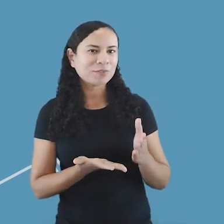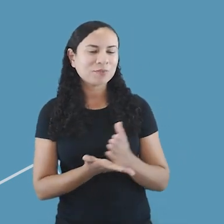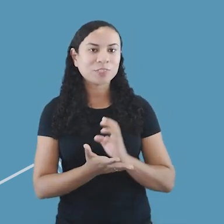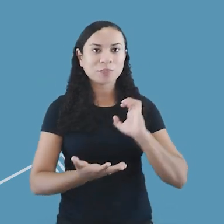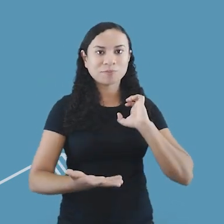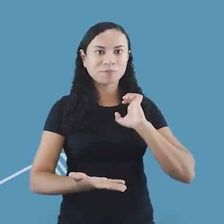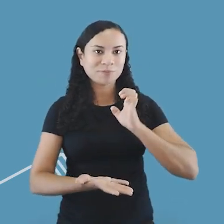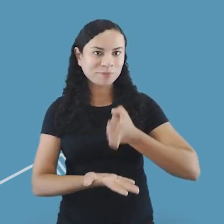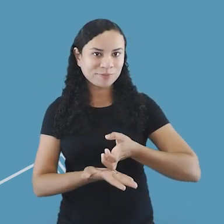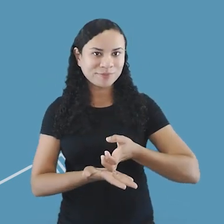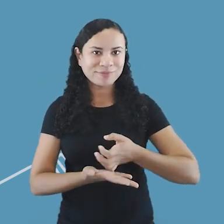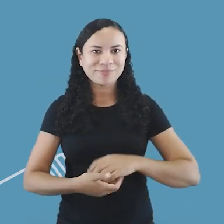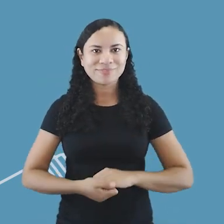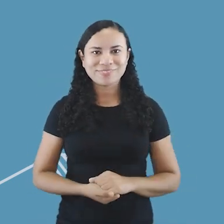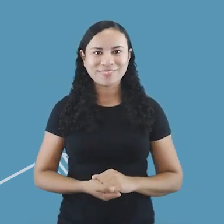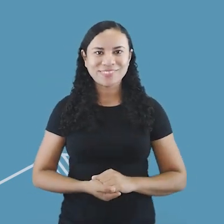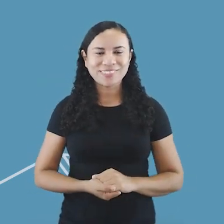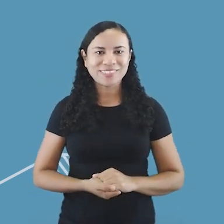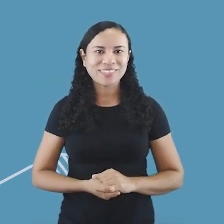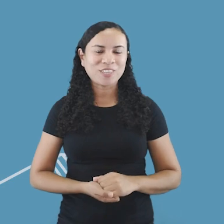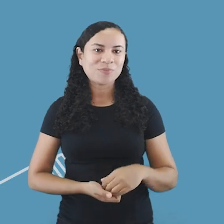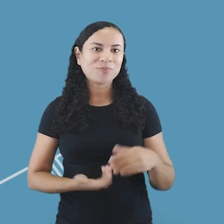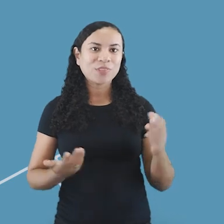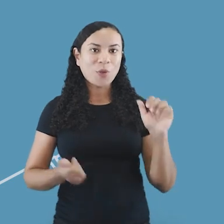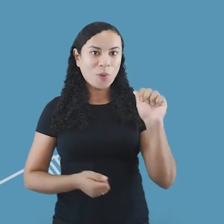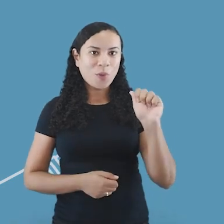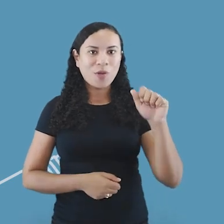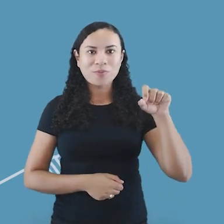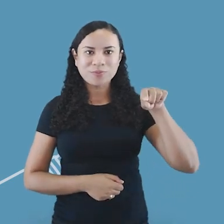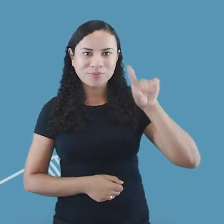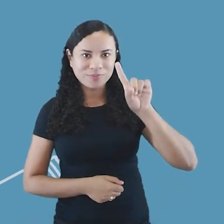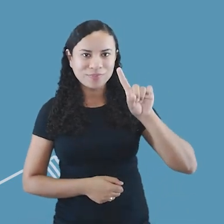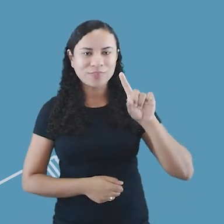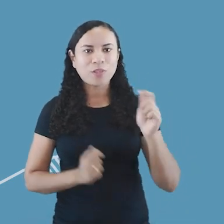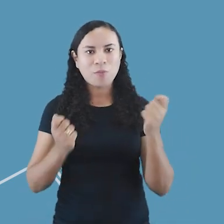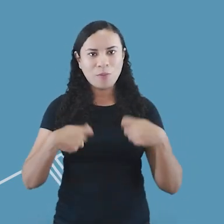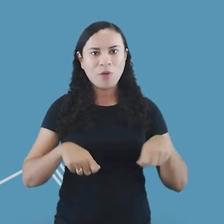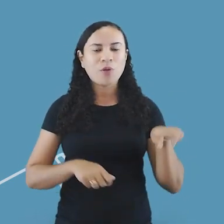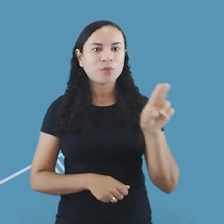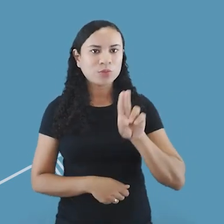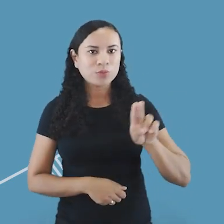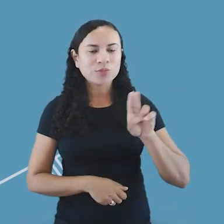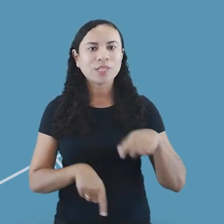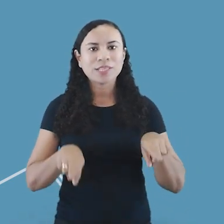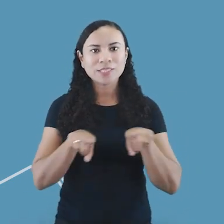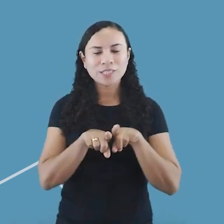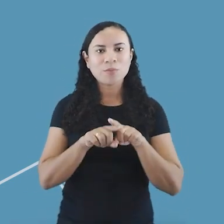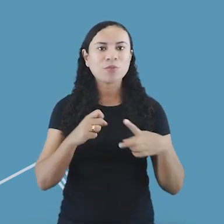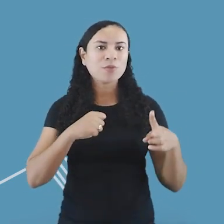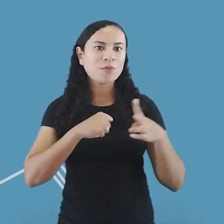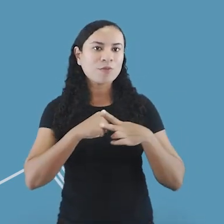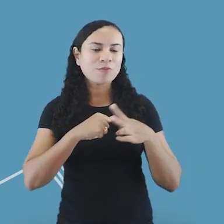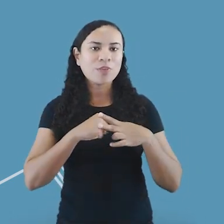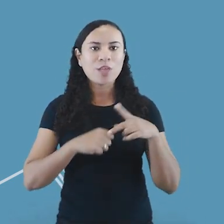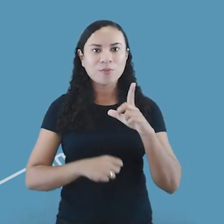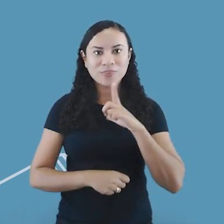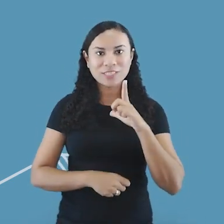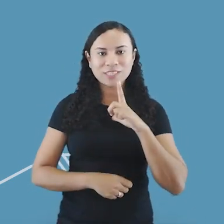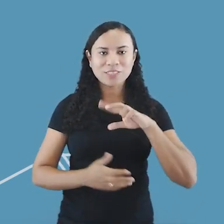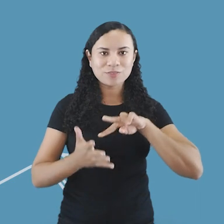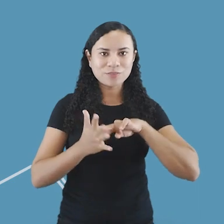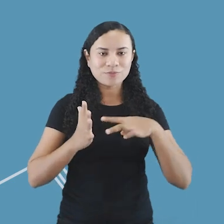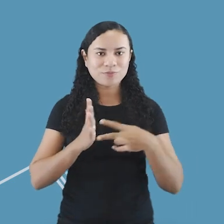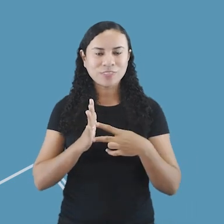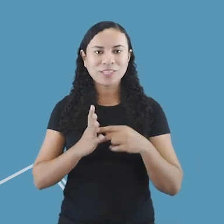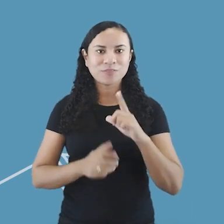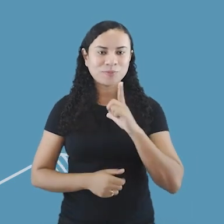à vista. O A com acento grave também é usado em verbos cuja regência é feita com